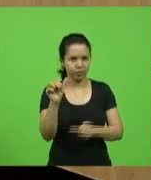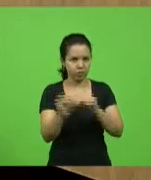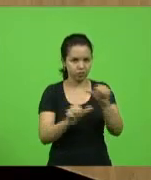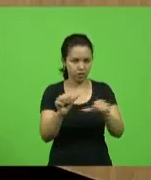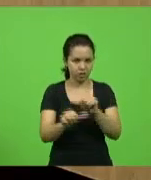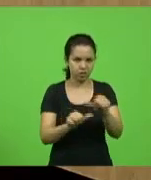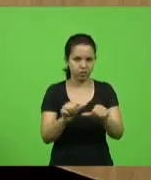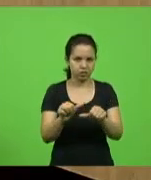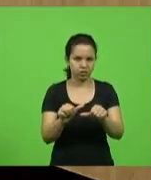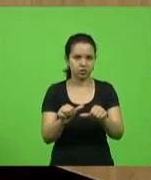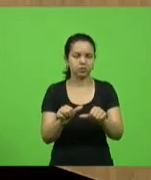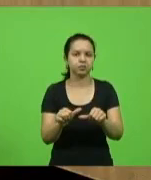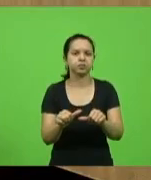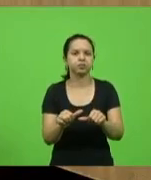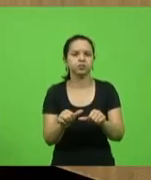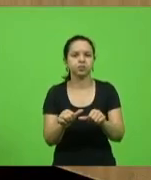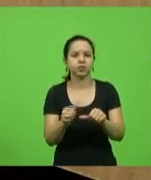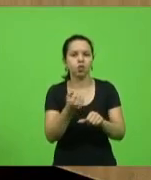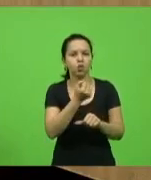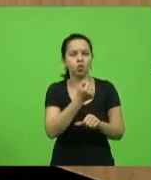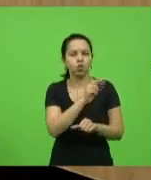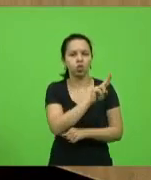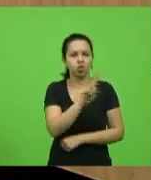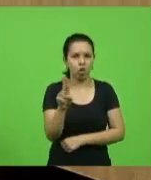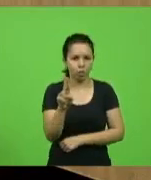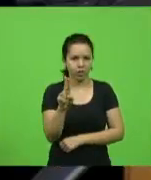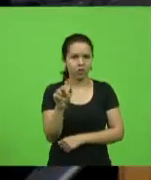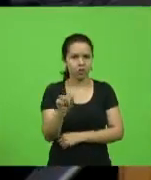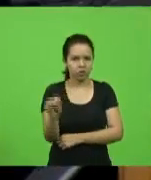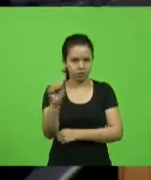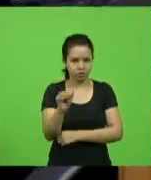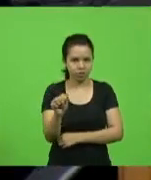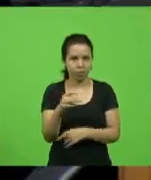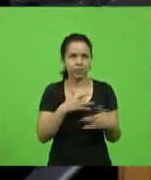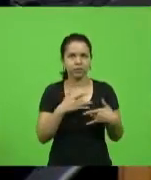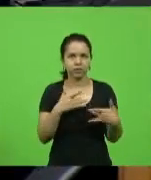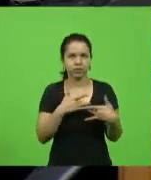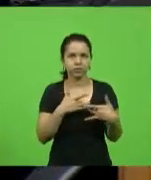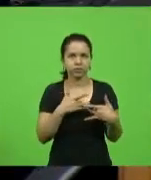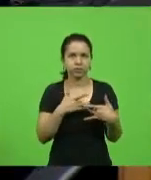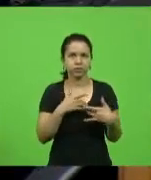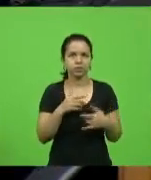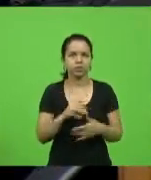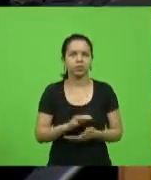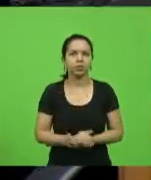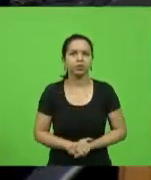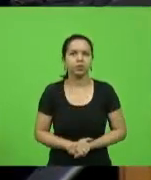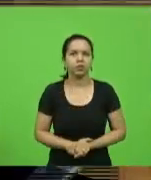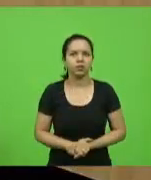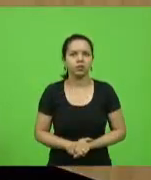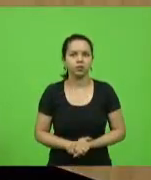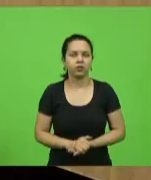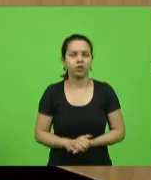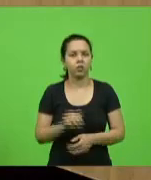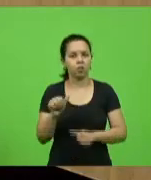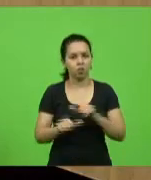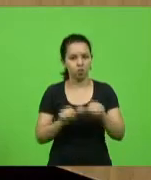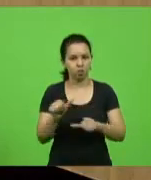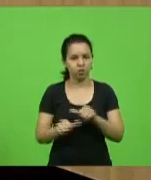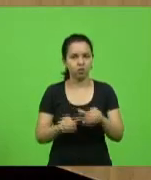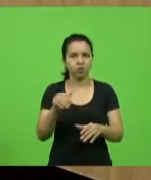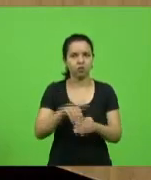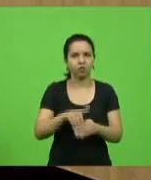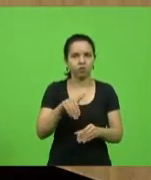o nome da Associação Beneficente? Isso, isso. Então, a presidência retifica os votos do